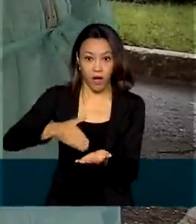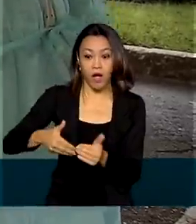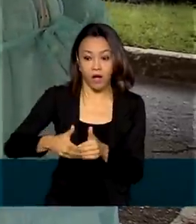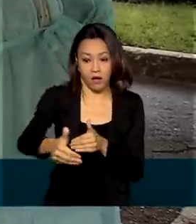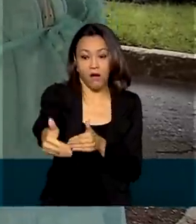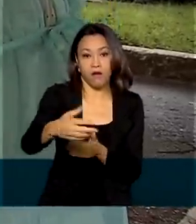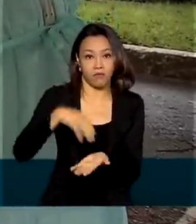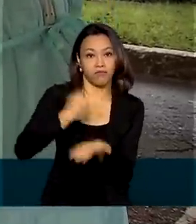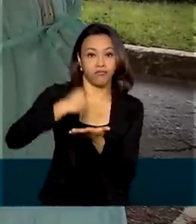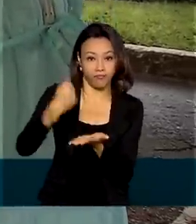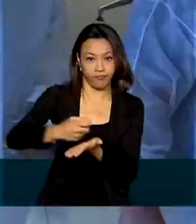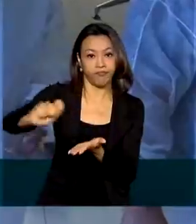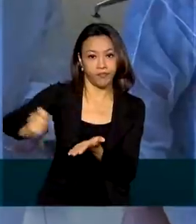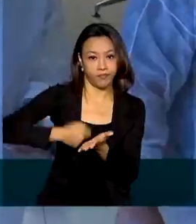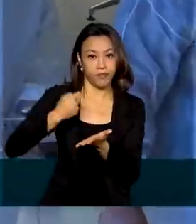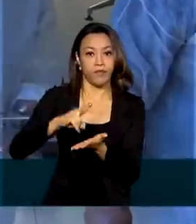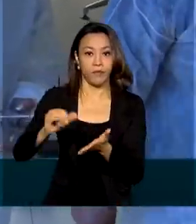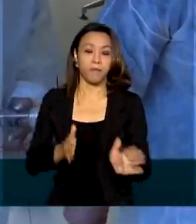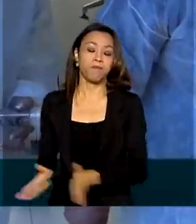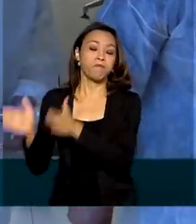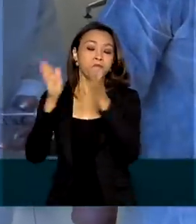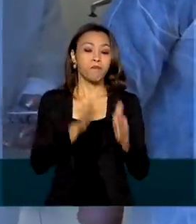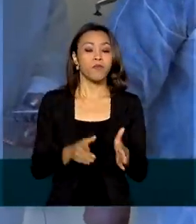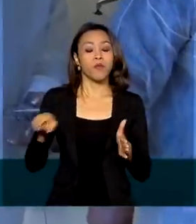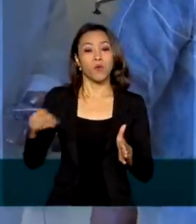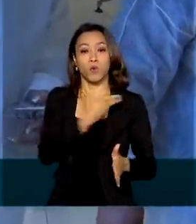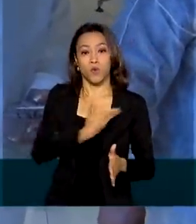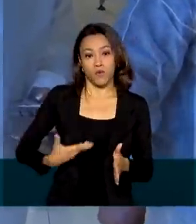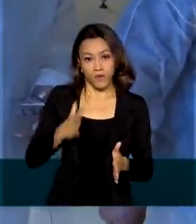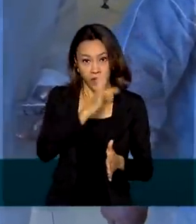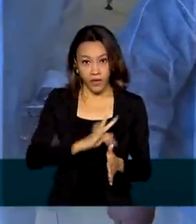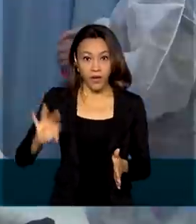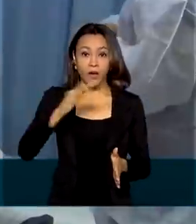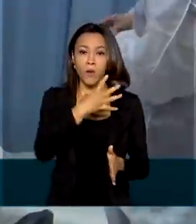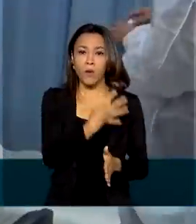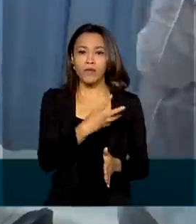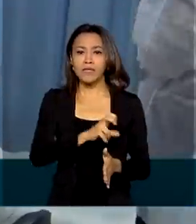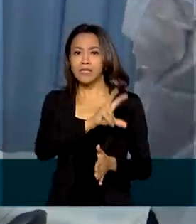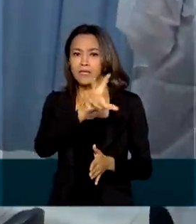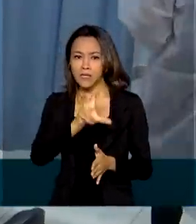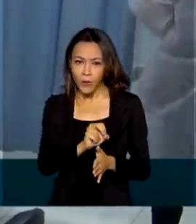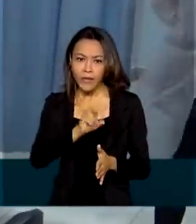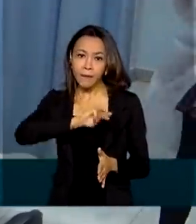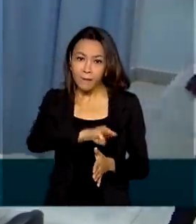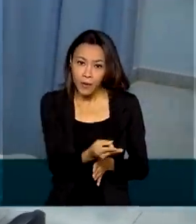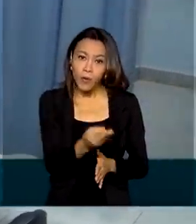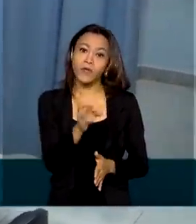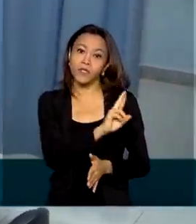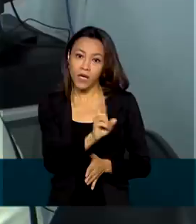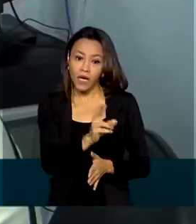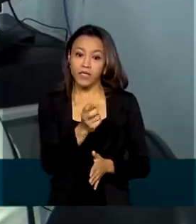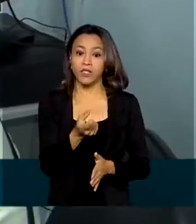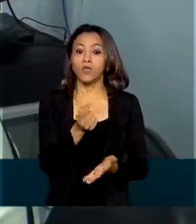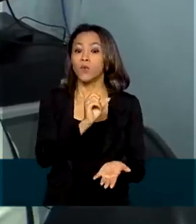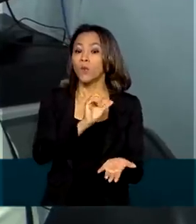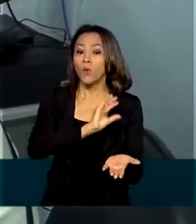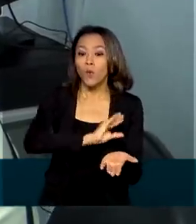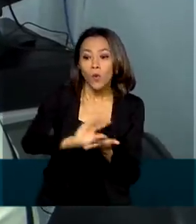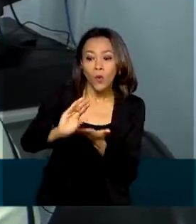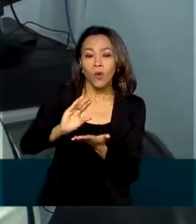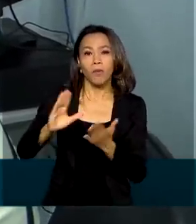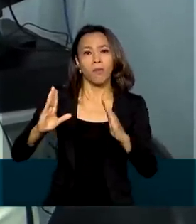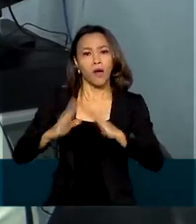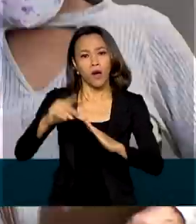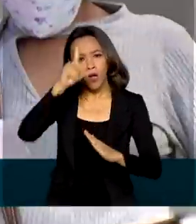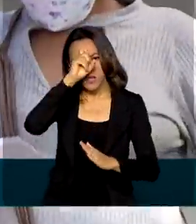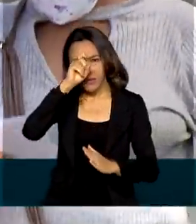O governo federal destinou ainda quase 450 milhões de reais para o custeio de centros comunitários de referência